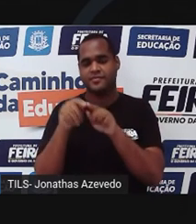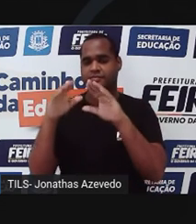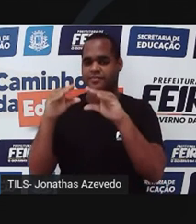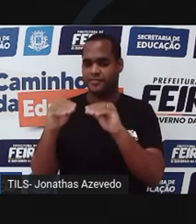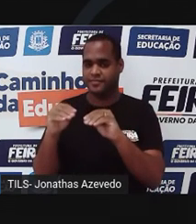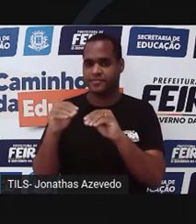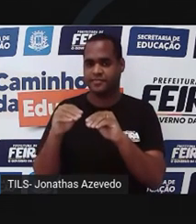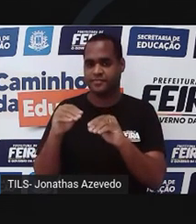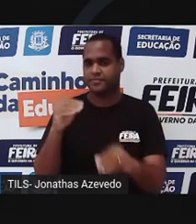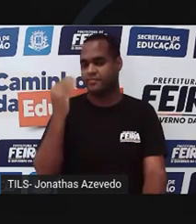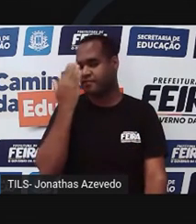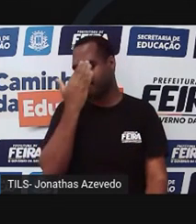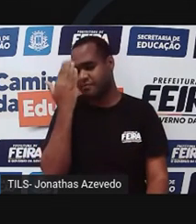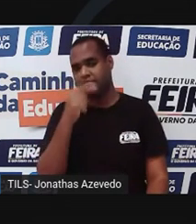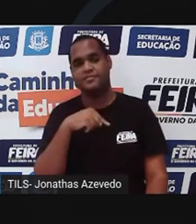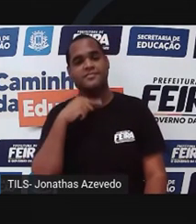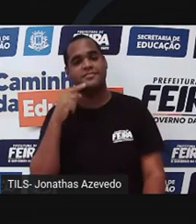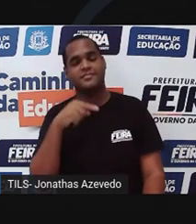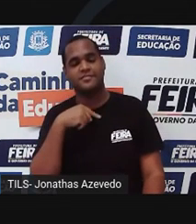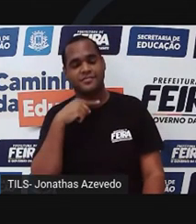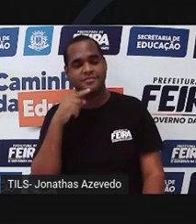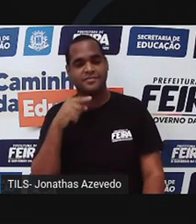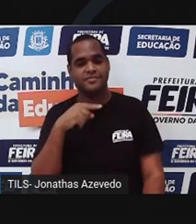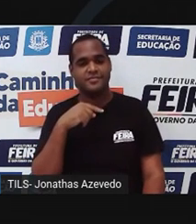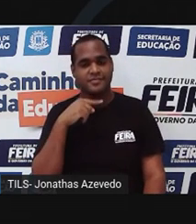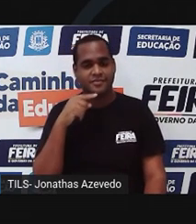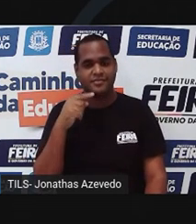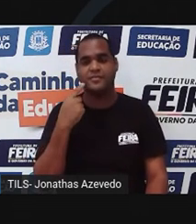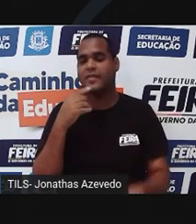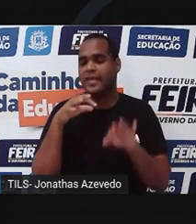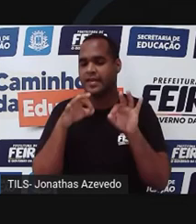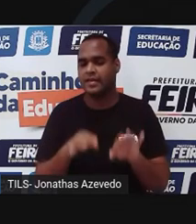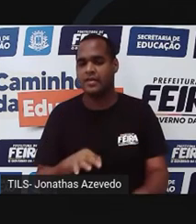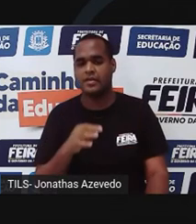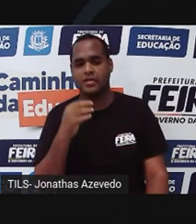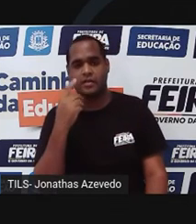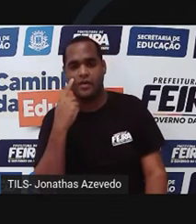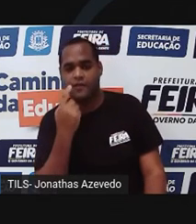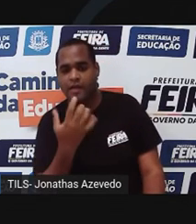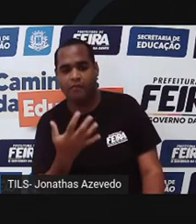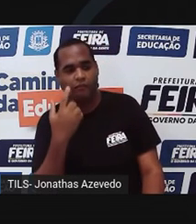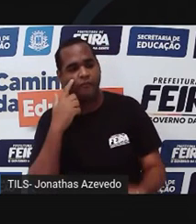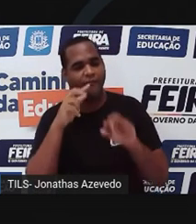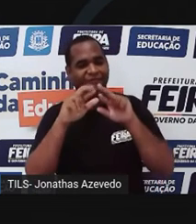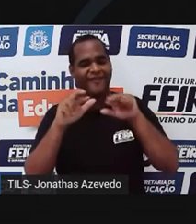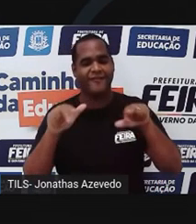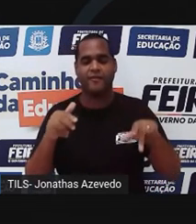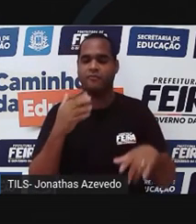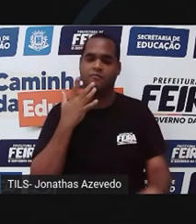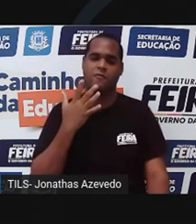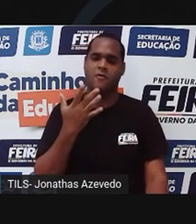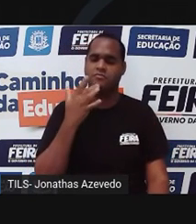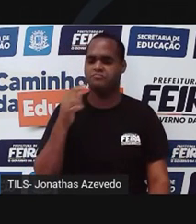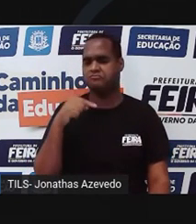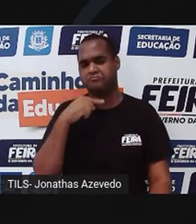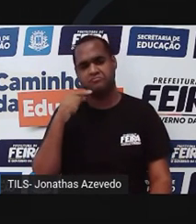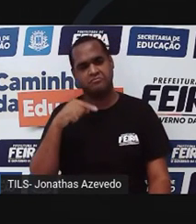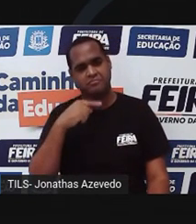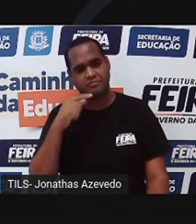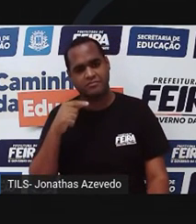consegue ver, não consegue definir as nuances das cores. Então,